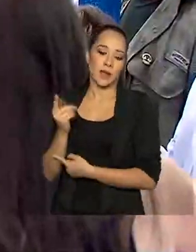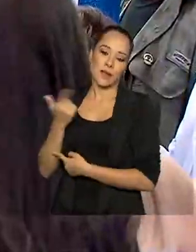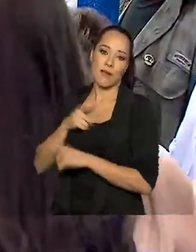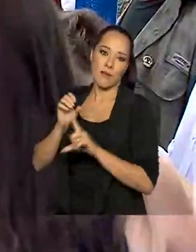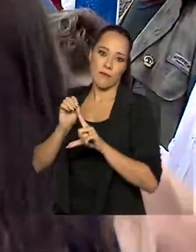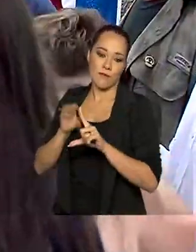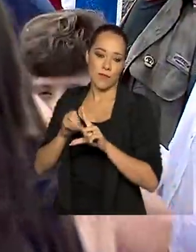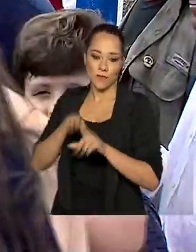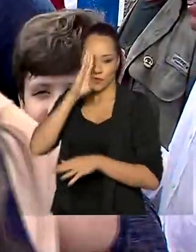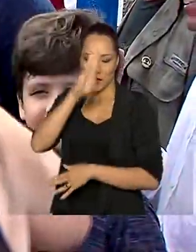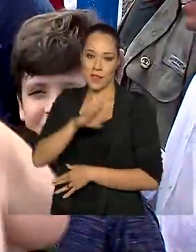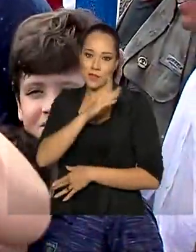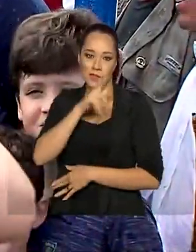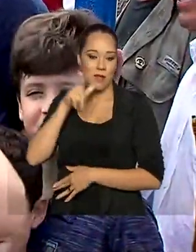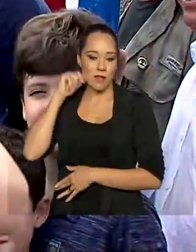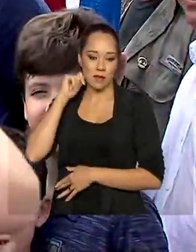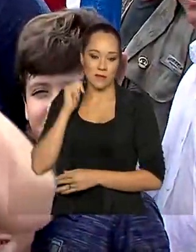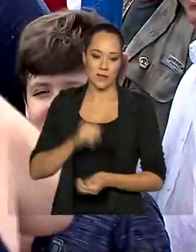direto de Alagoas.